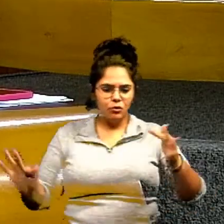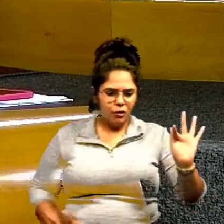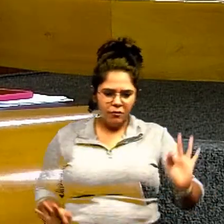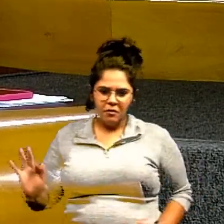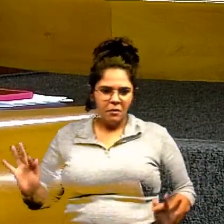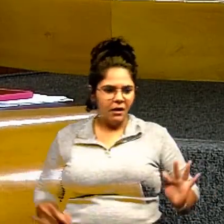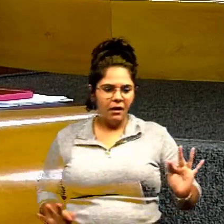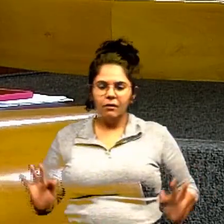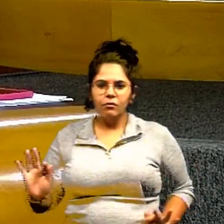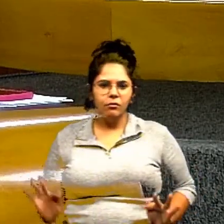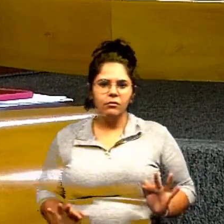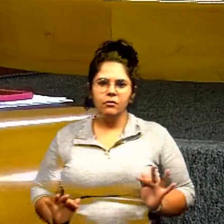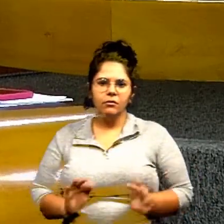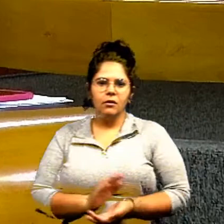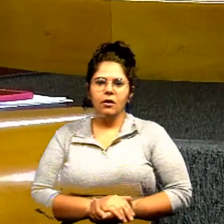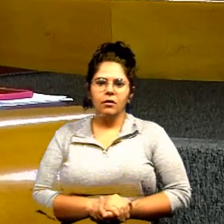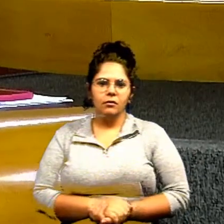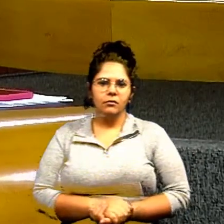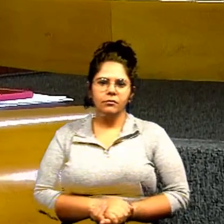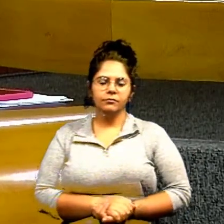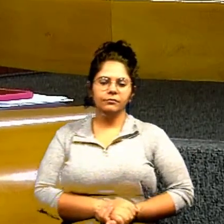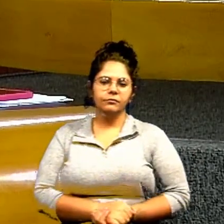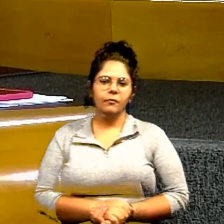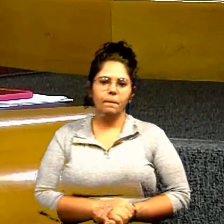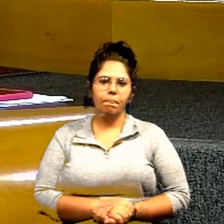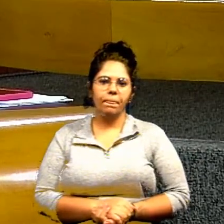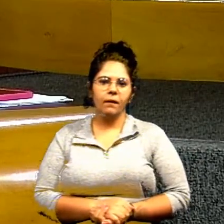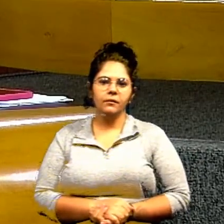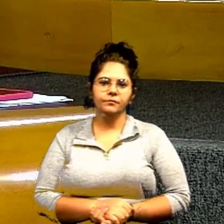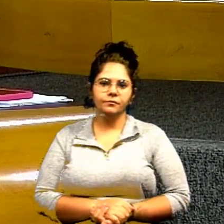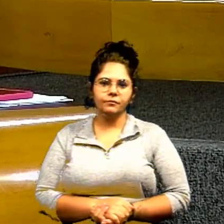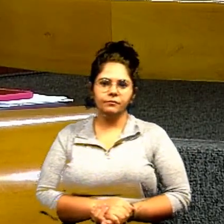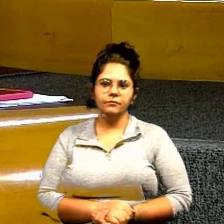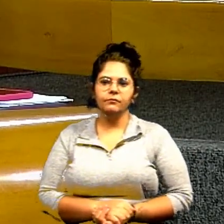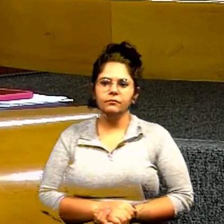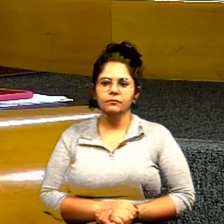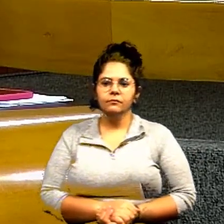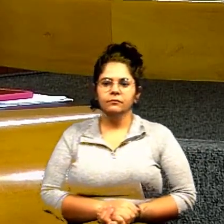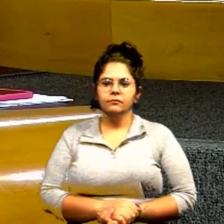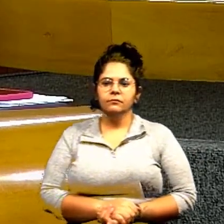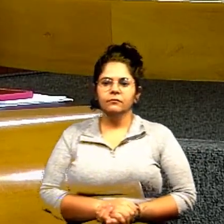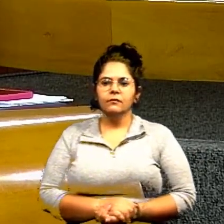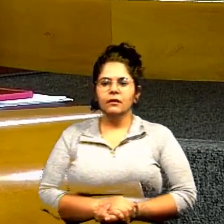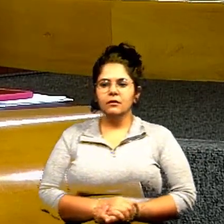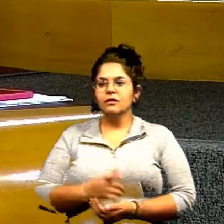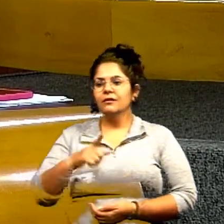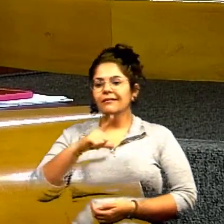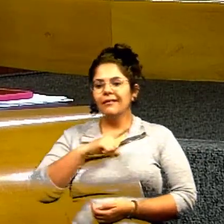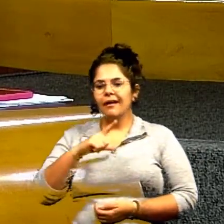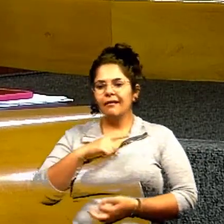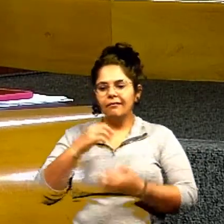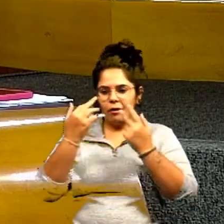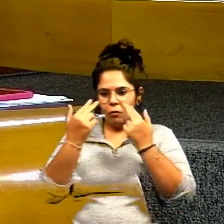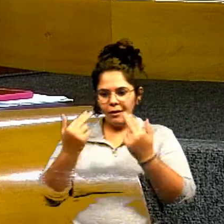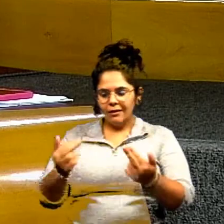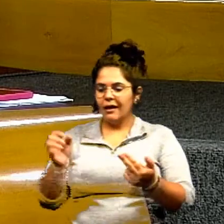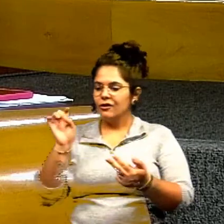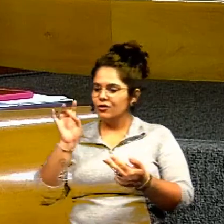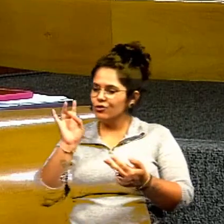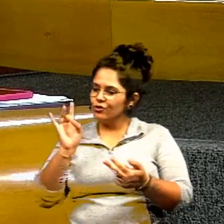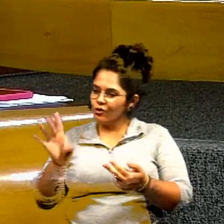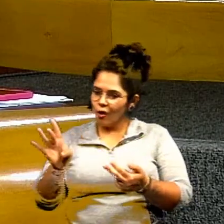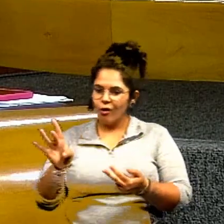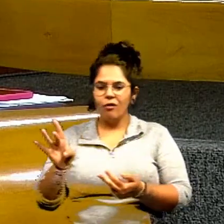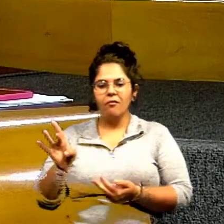pacientes em último estágio de câncer que só são aliviados em determinadas